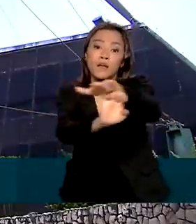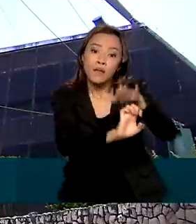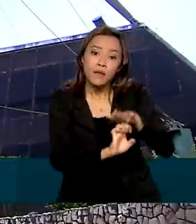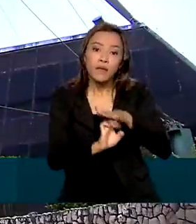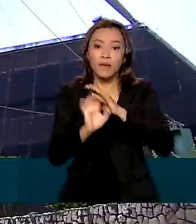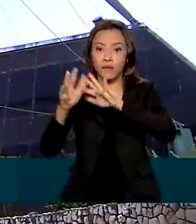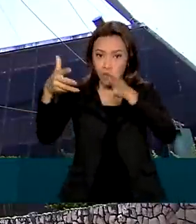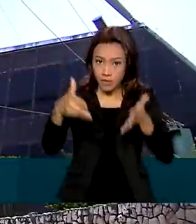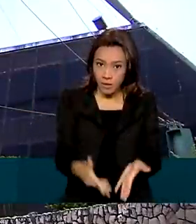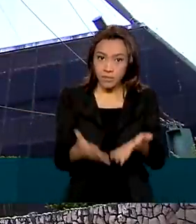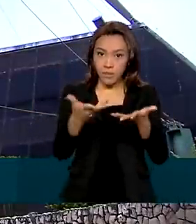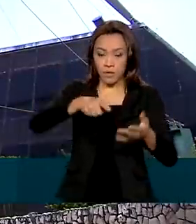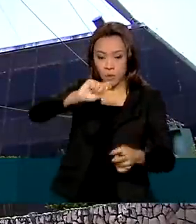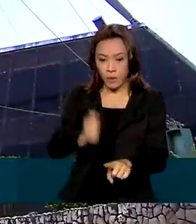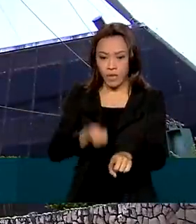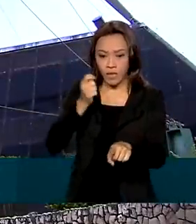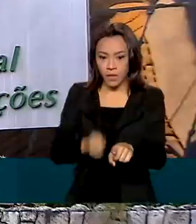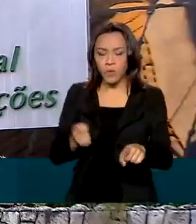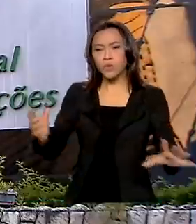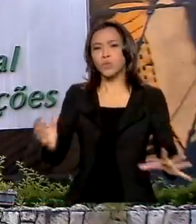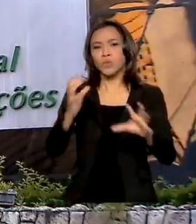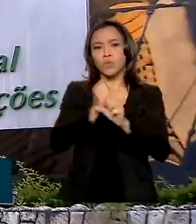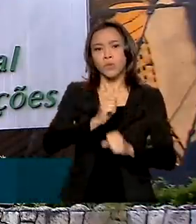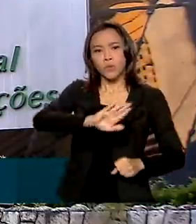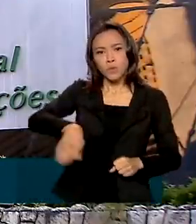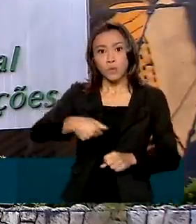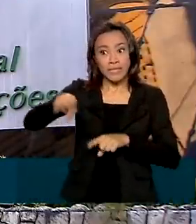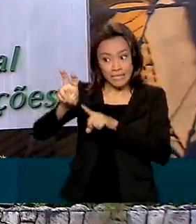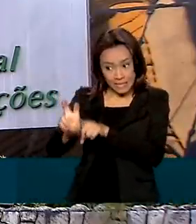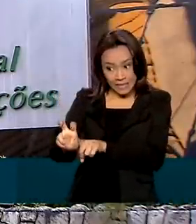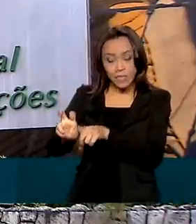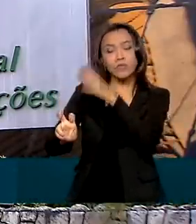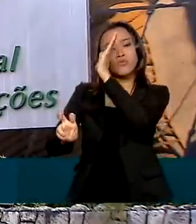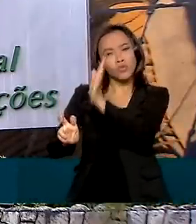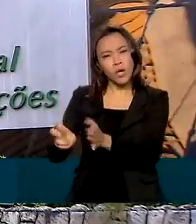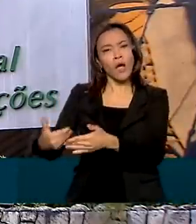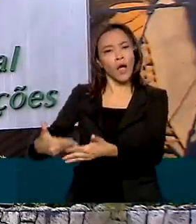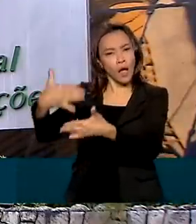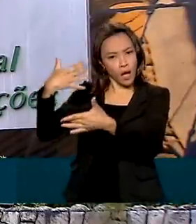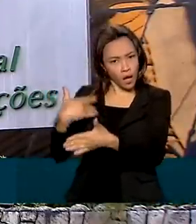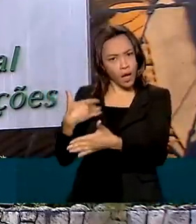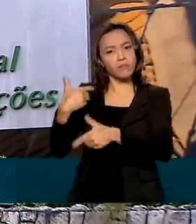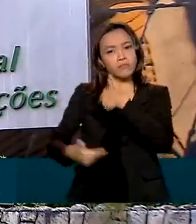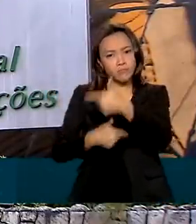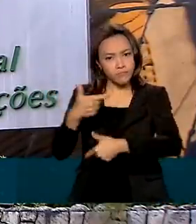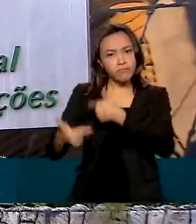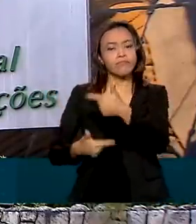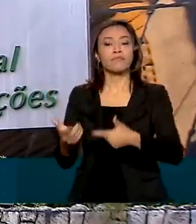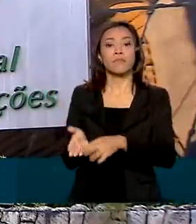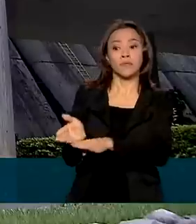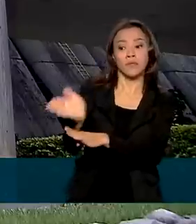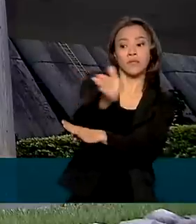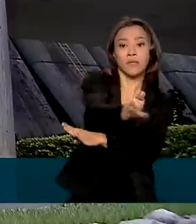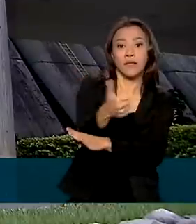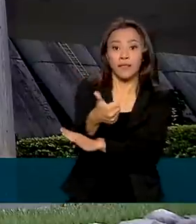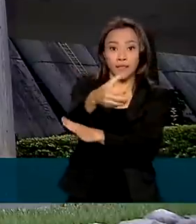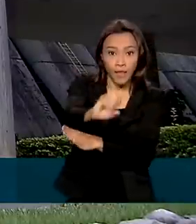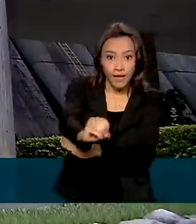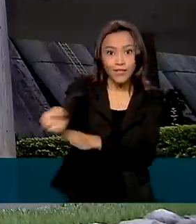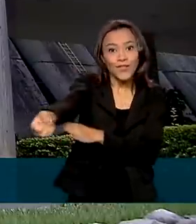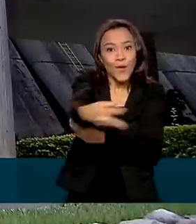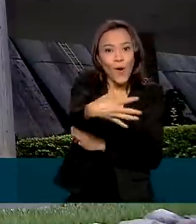telefonia móvel. Do total de empresas, 5 já são prestadoras de serviço móvel e as outras 10, novas